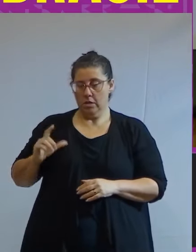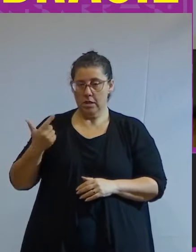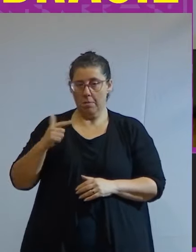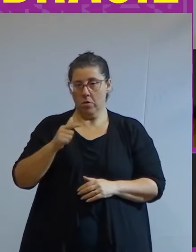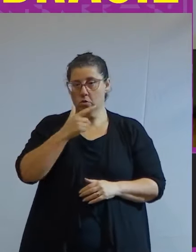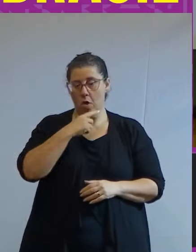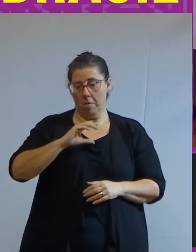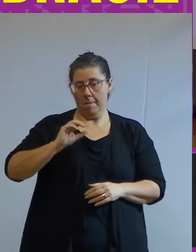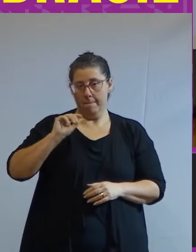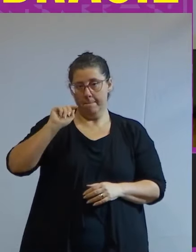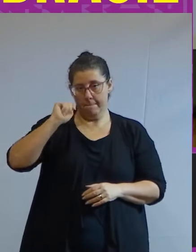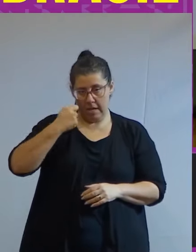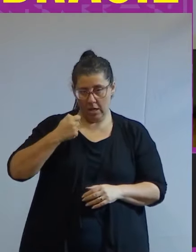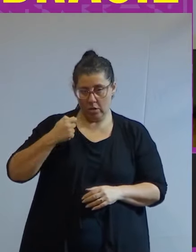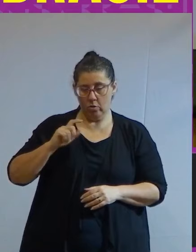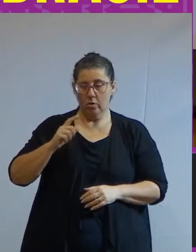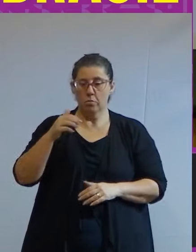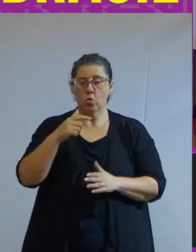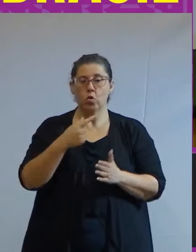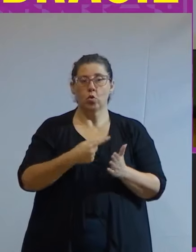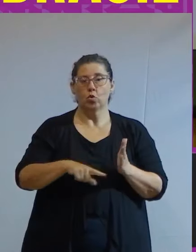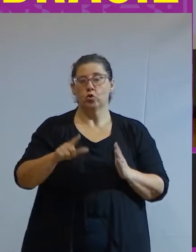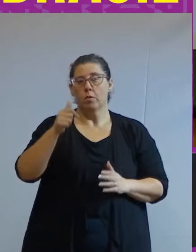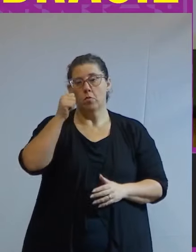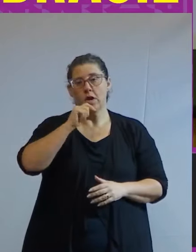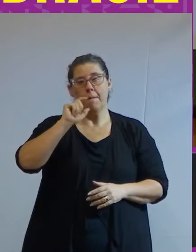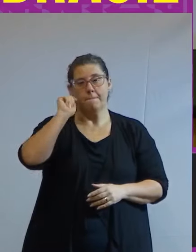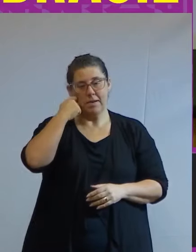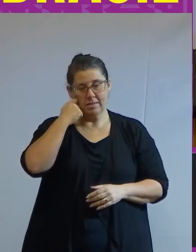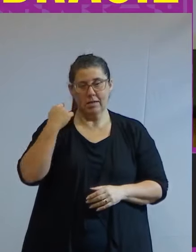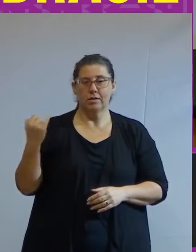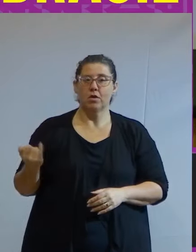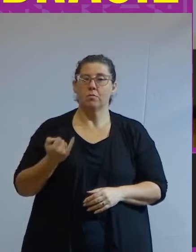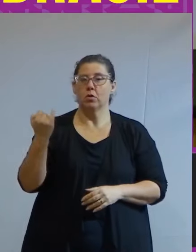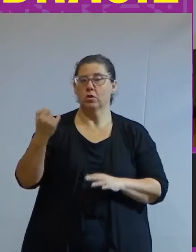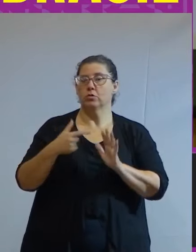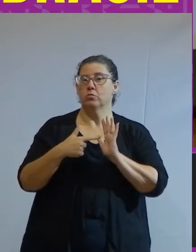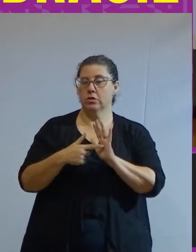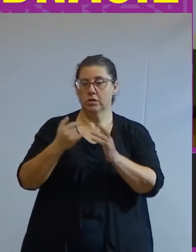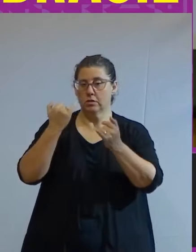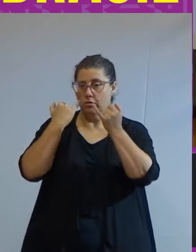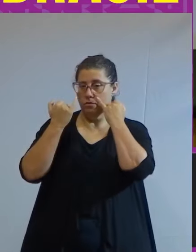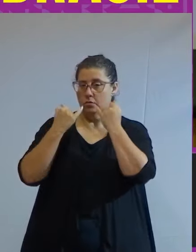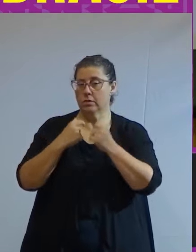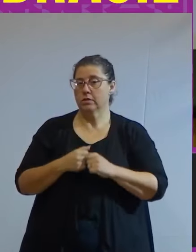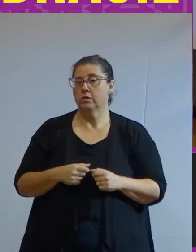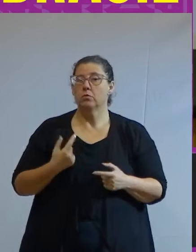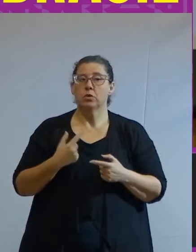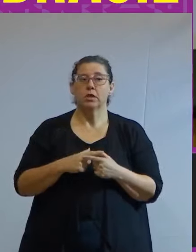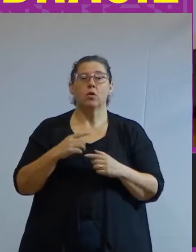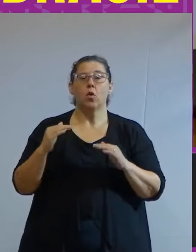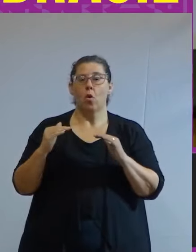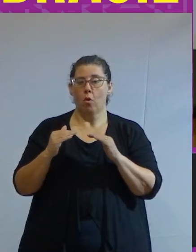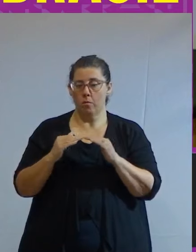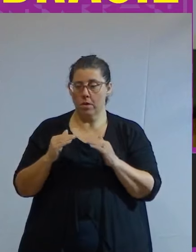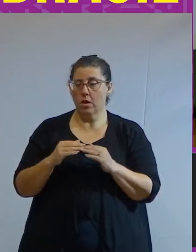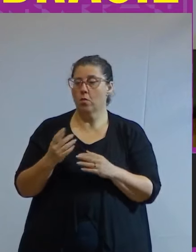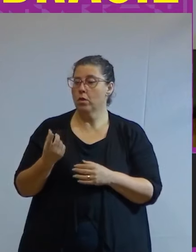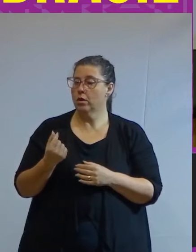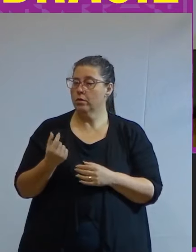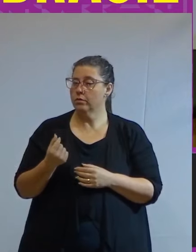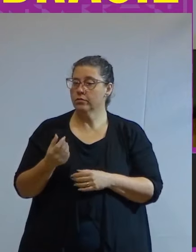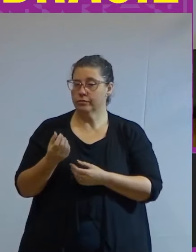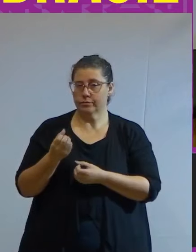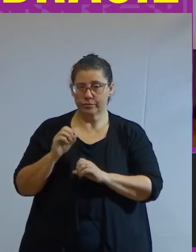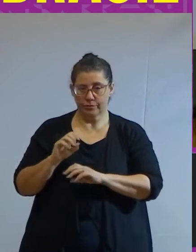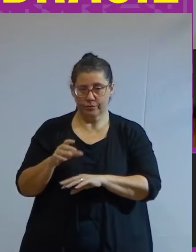a mulher branca e por último a mulher preta então é importante trazermos esse dado porque tem a ver com educação financeira se essa